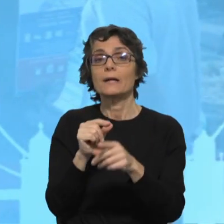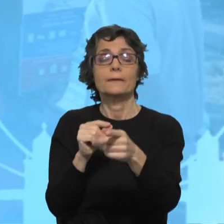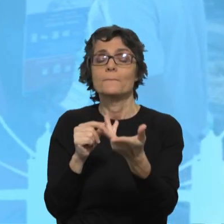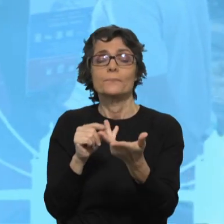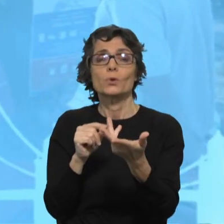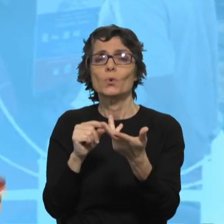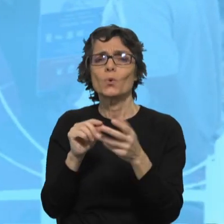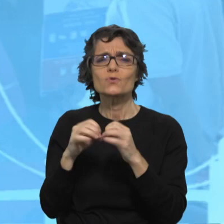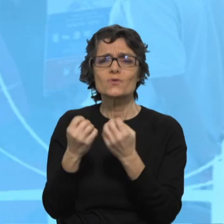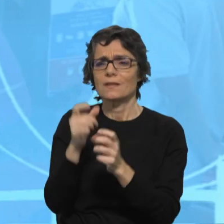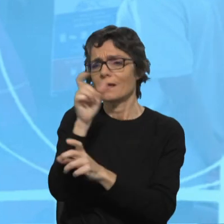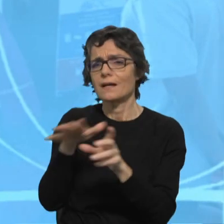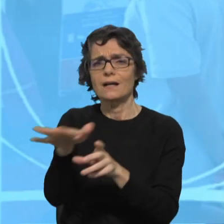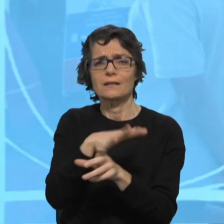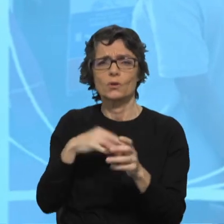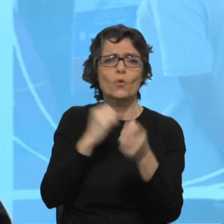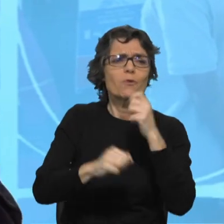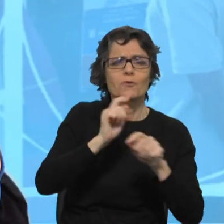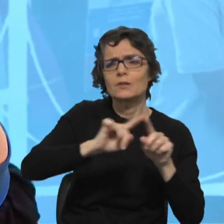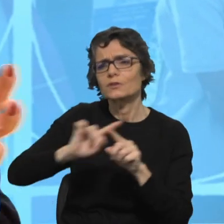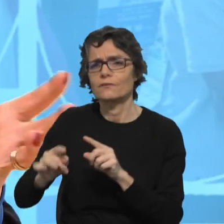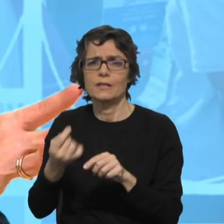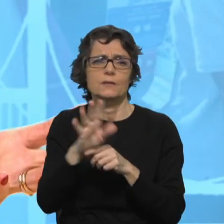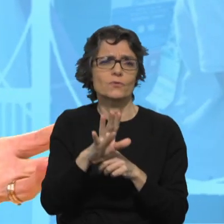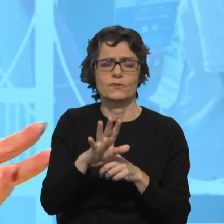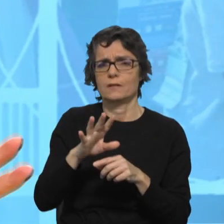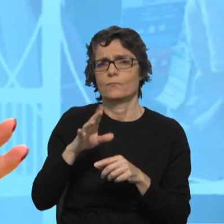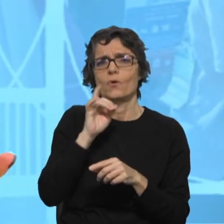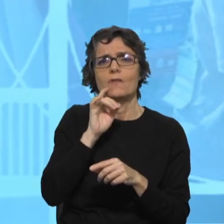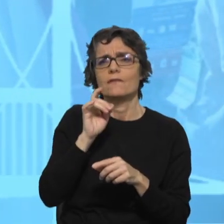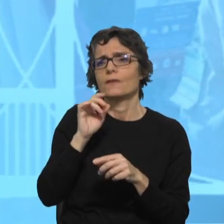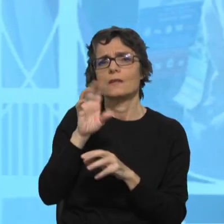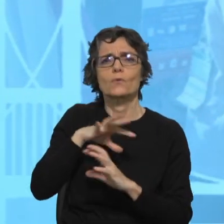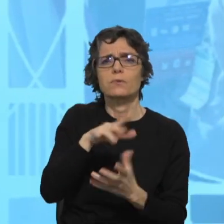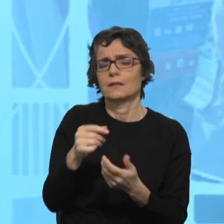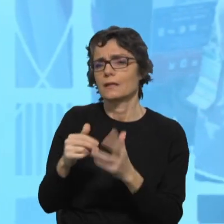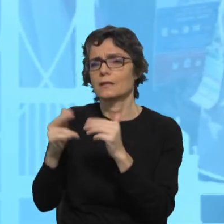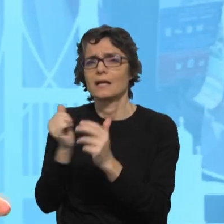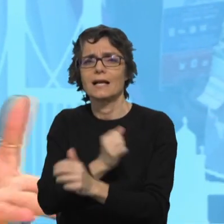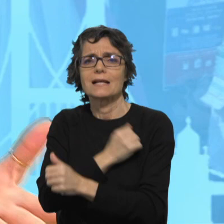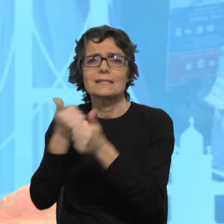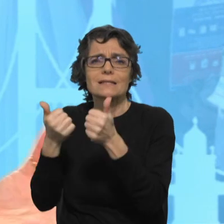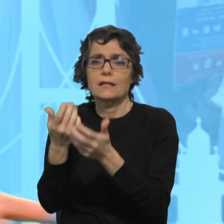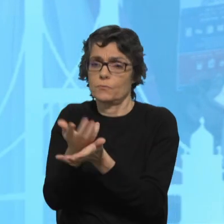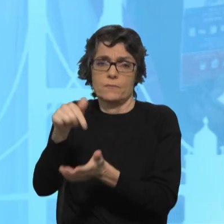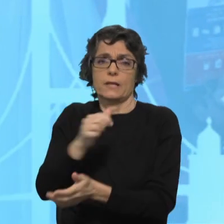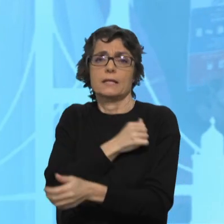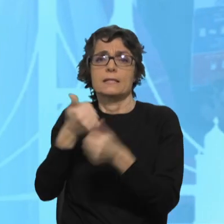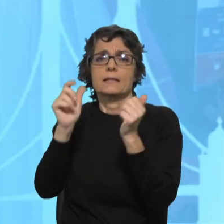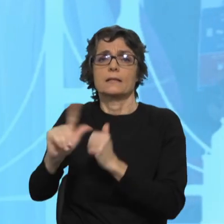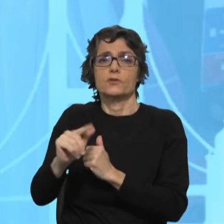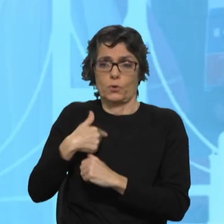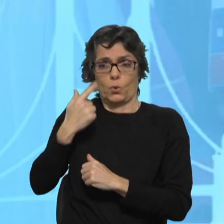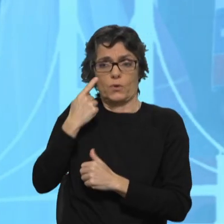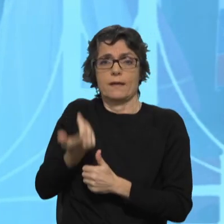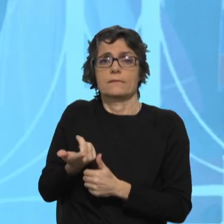não partidários, mas ligados à ecologia, ligados ao espaço, à construção da cidade, não é? Hoje nós temos, por exemplo, na cidade de Lisboa, que é a que eu conheço melhor,